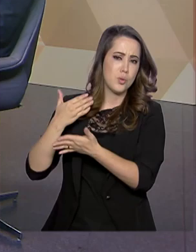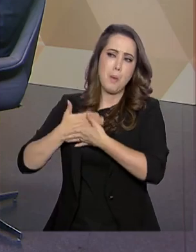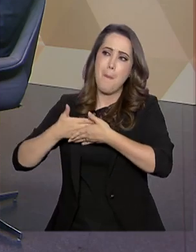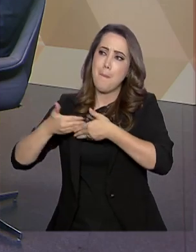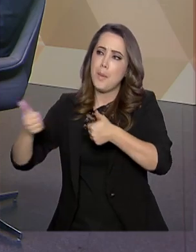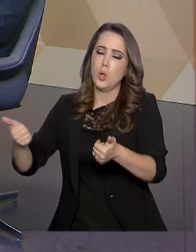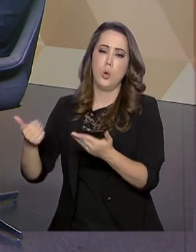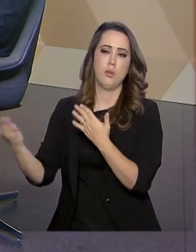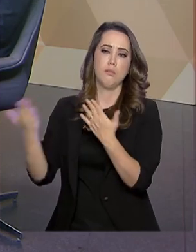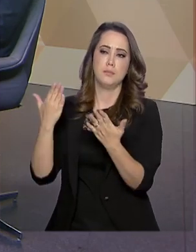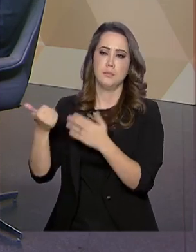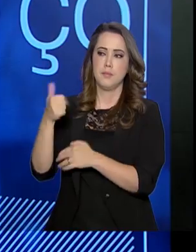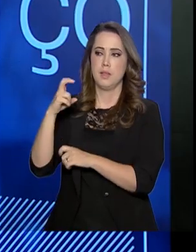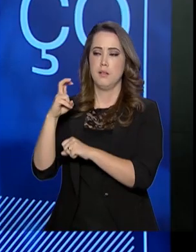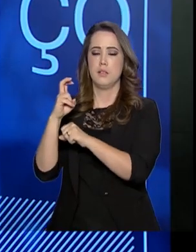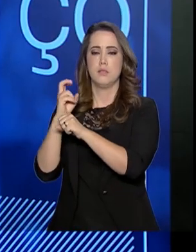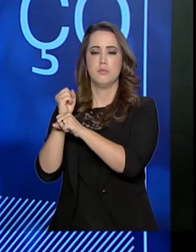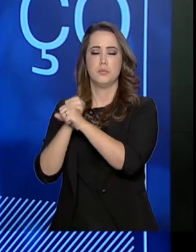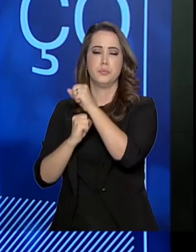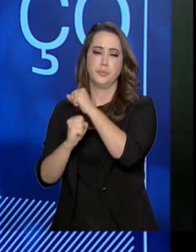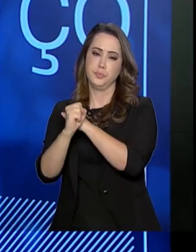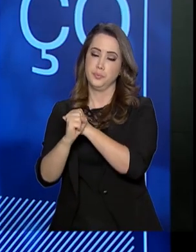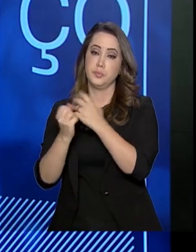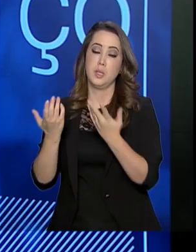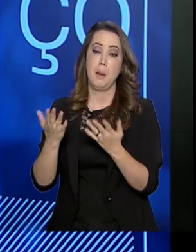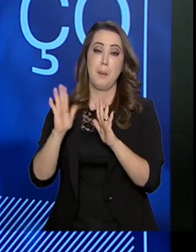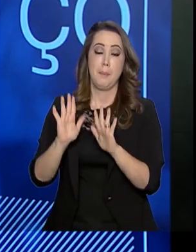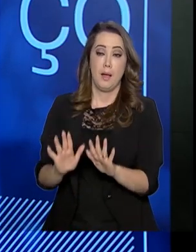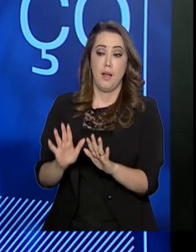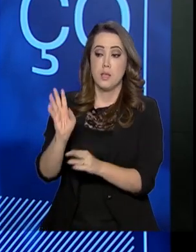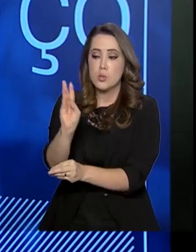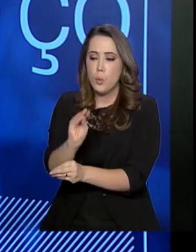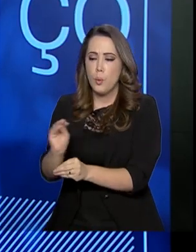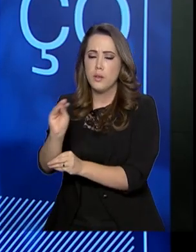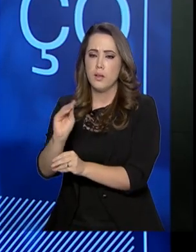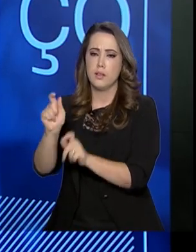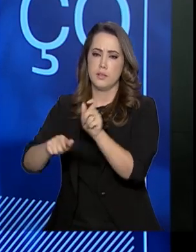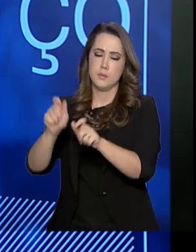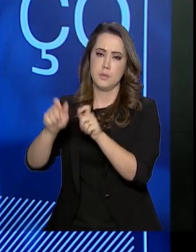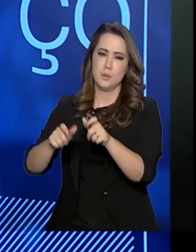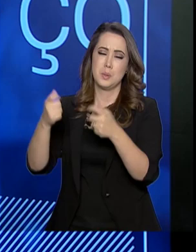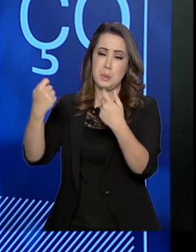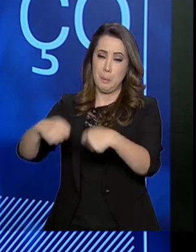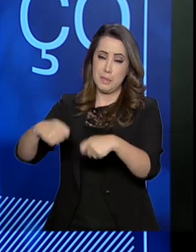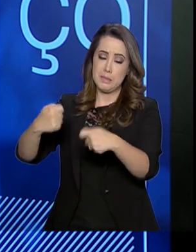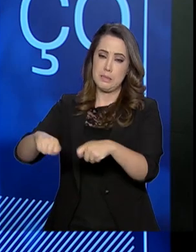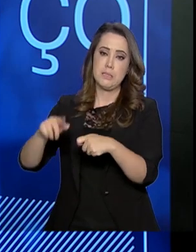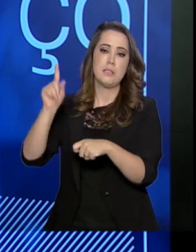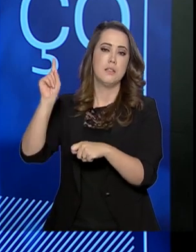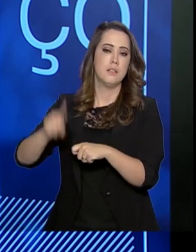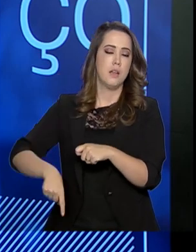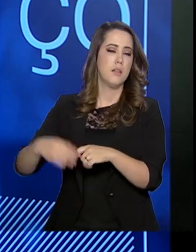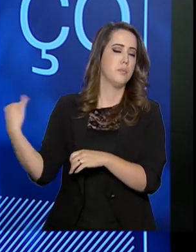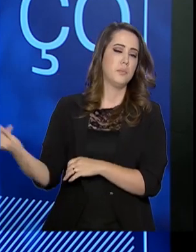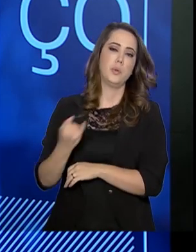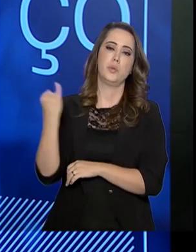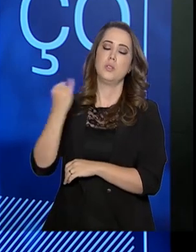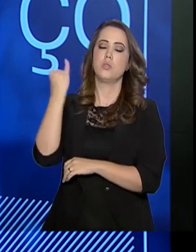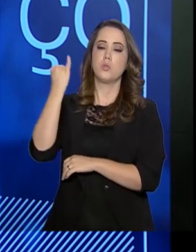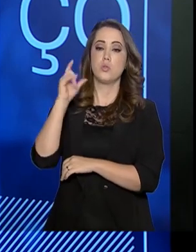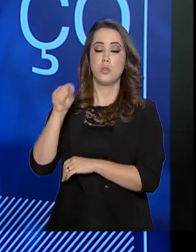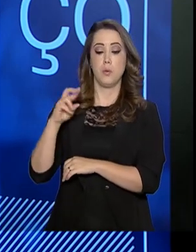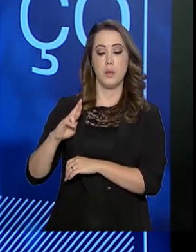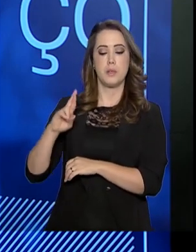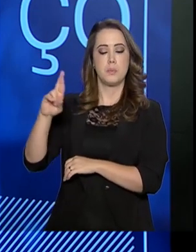Então, mas assistir as pessoas com necessidades é muito importante e